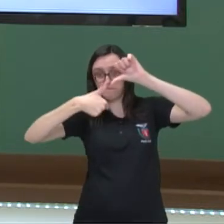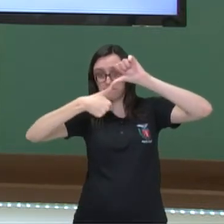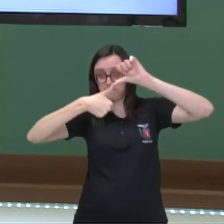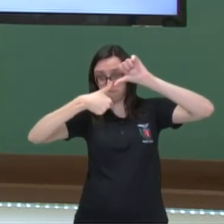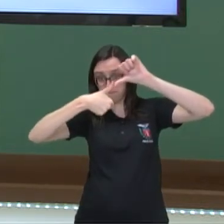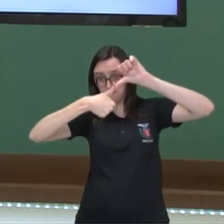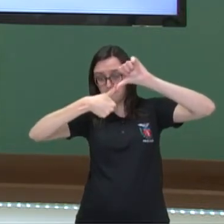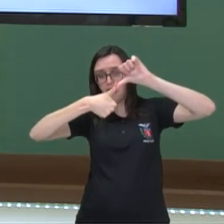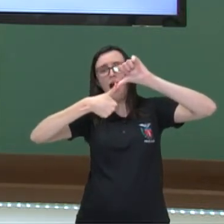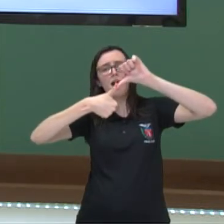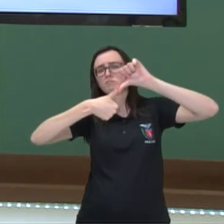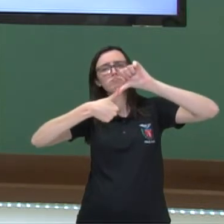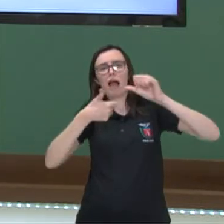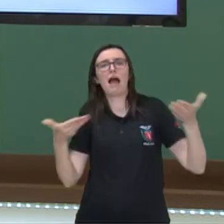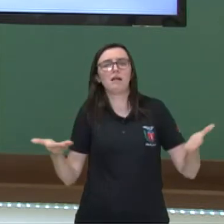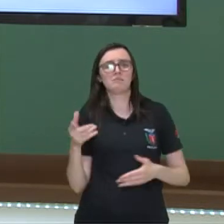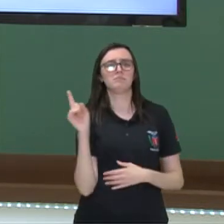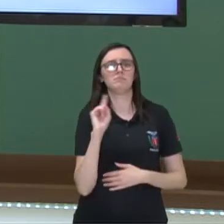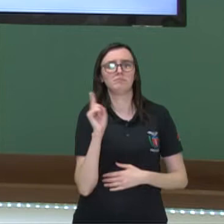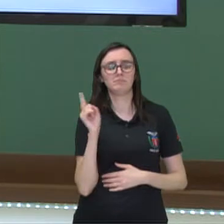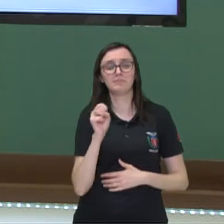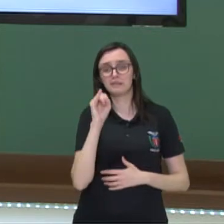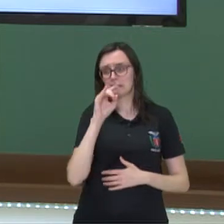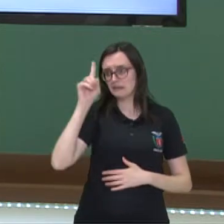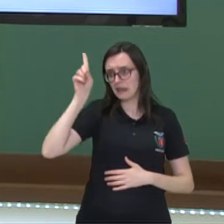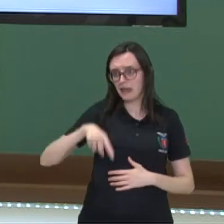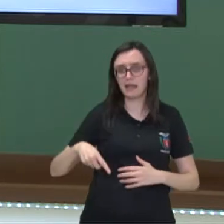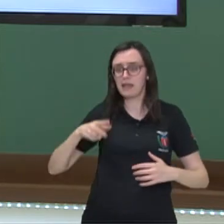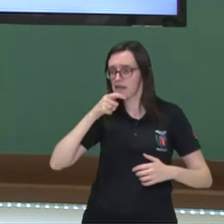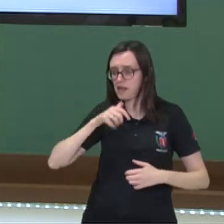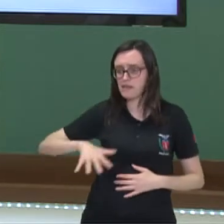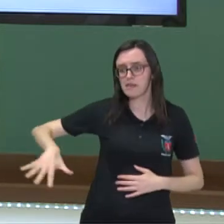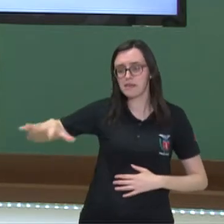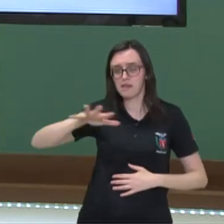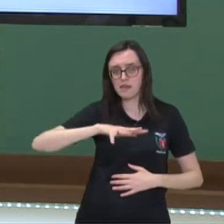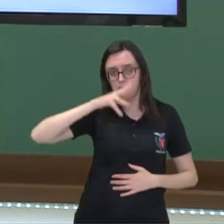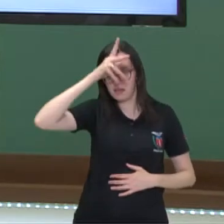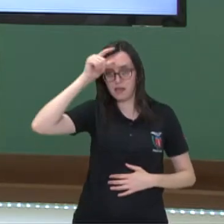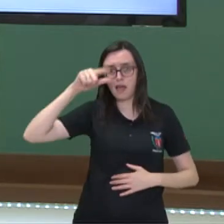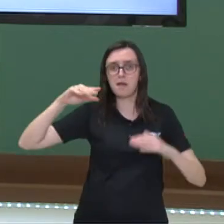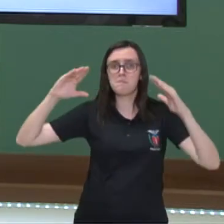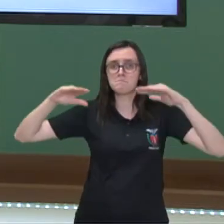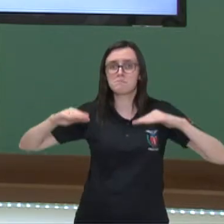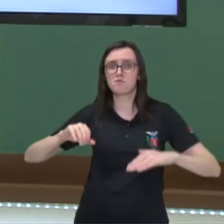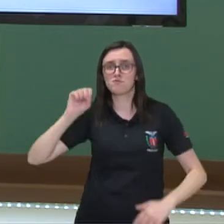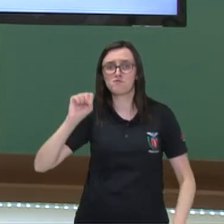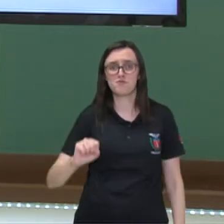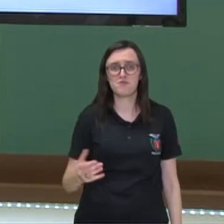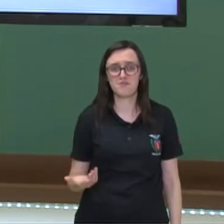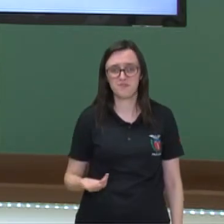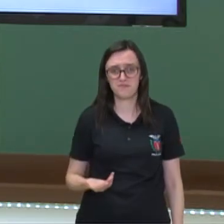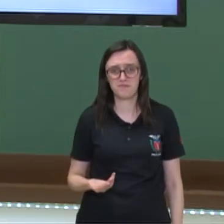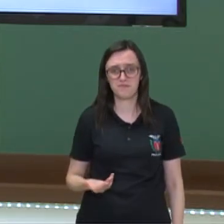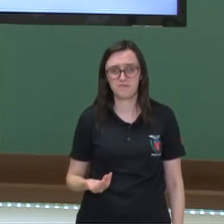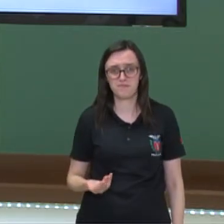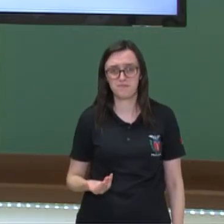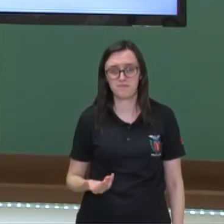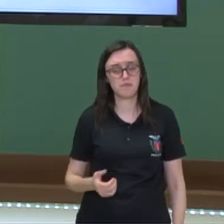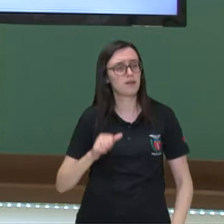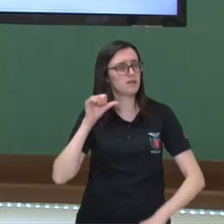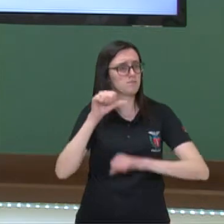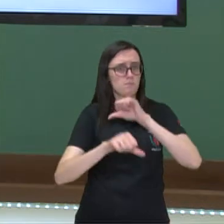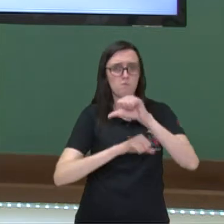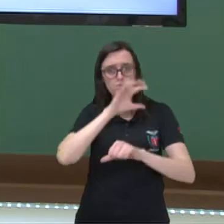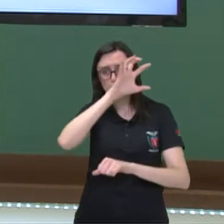América Central. Agora não. Se é na bacia do rio Amazonas, é mais aqui para o sul. Ou seja, muda